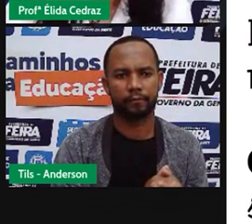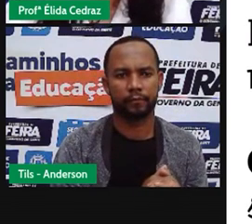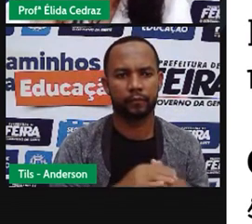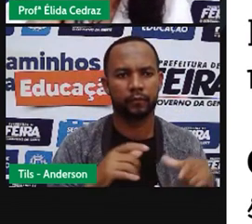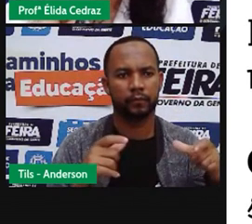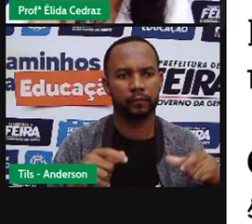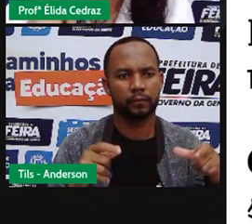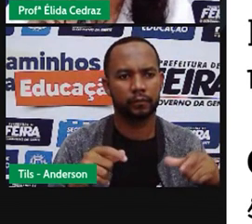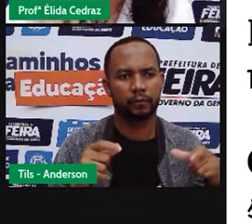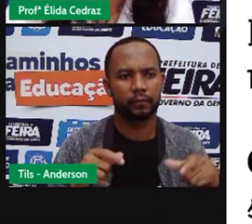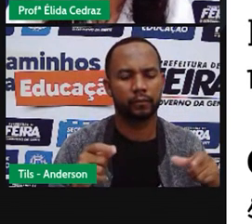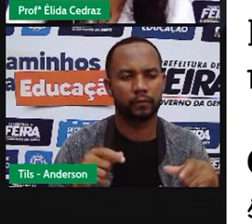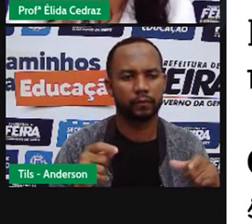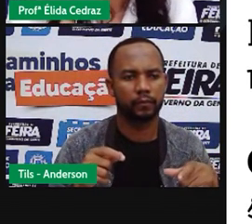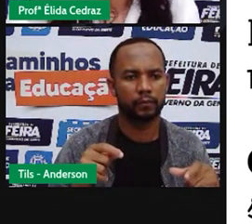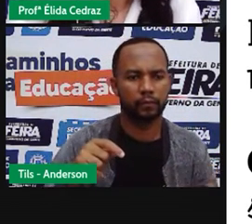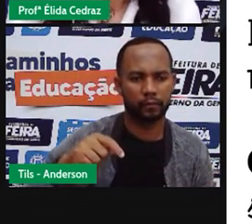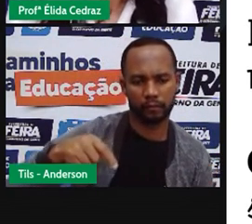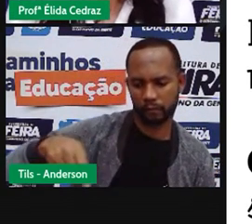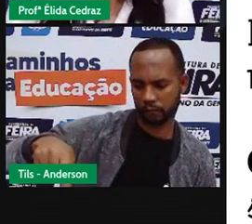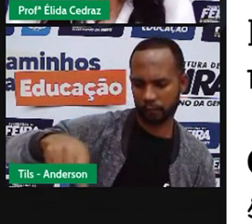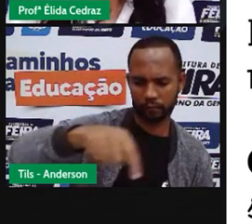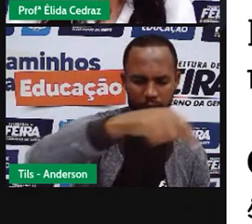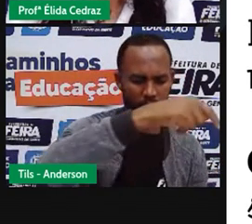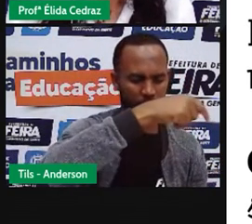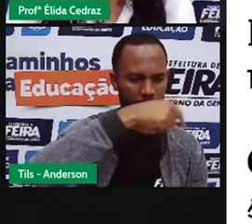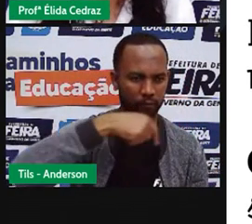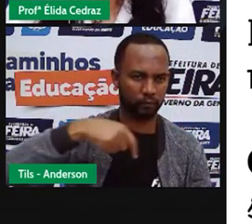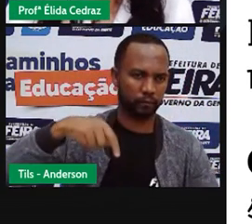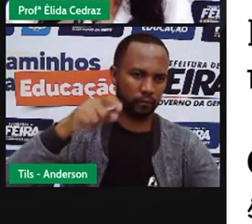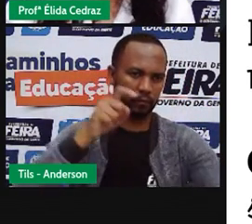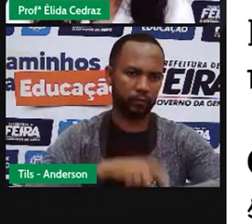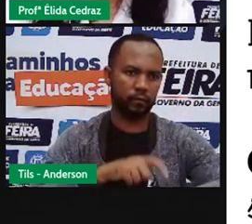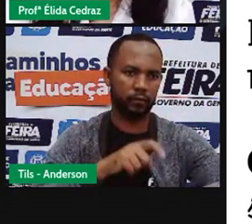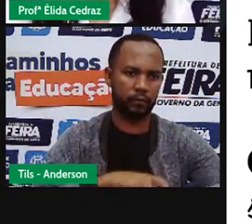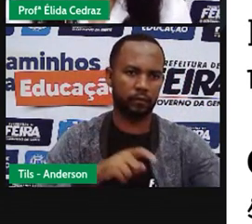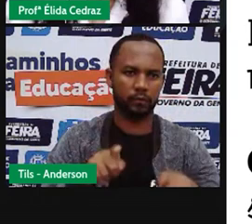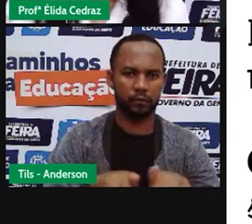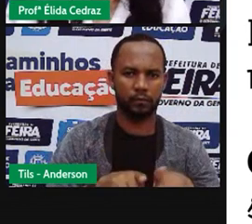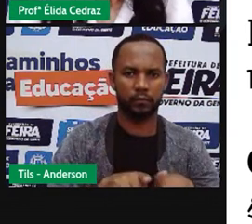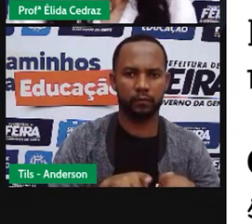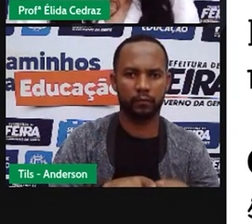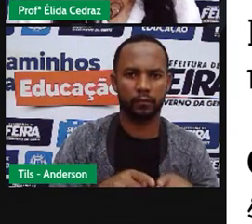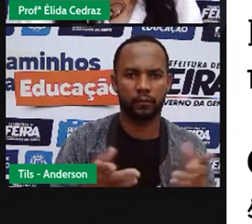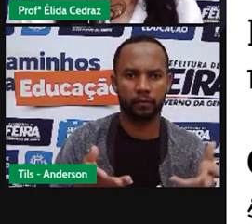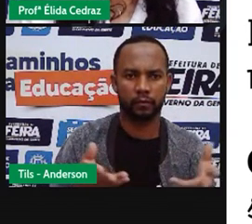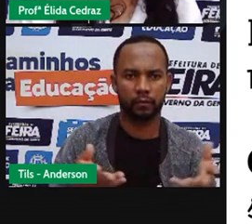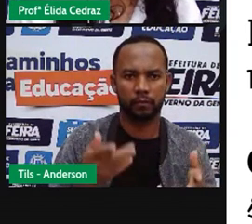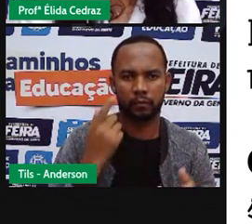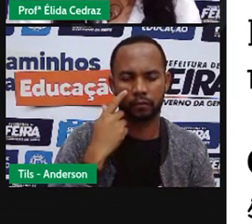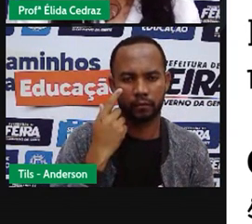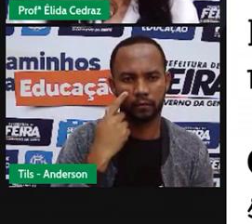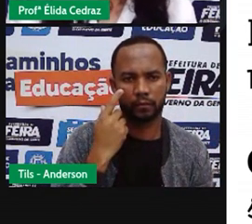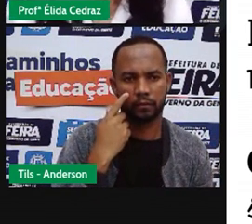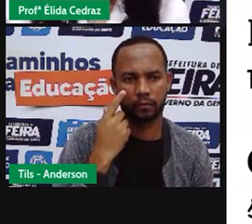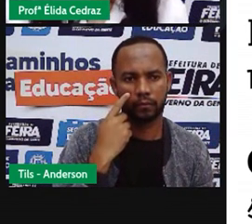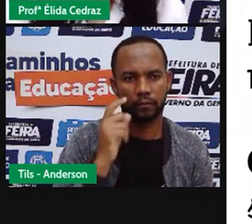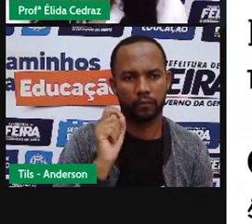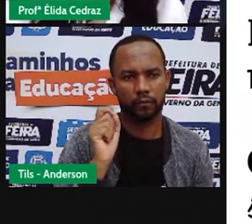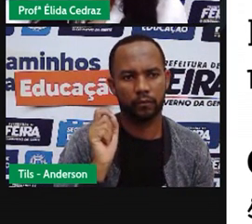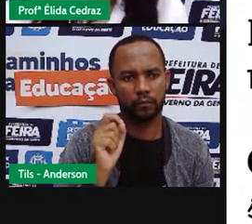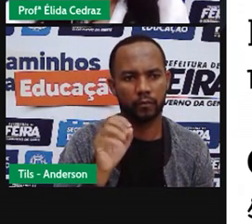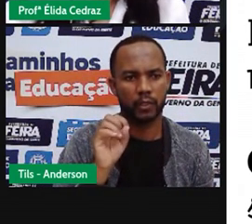acontecendo no círculo do relógio. Agora, vamos destacar